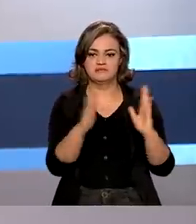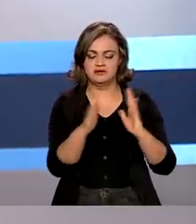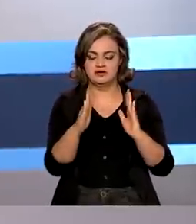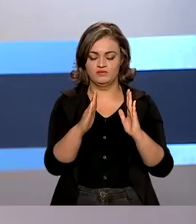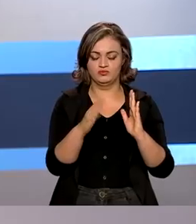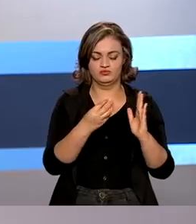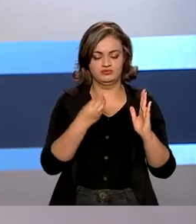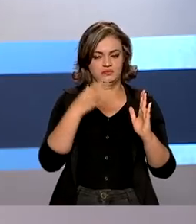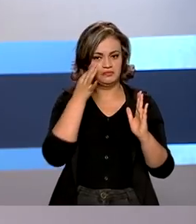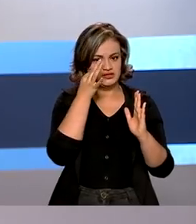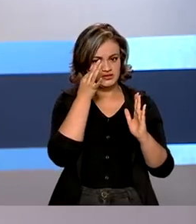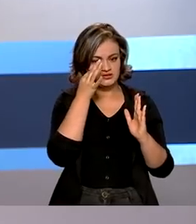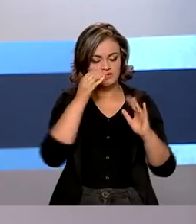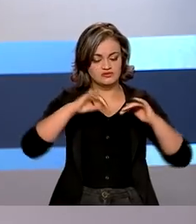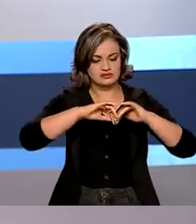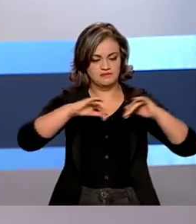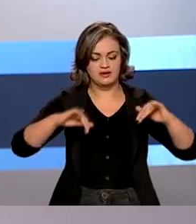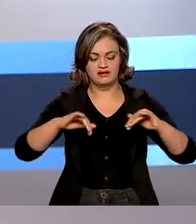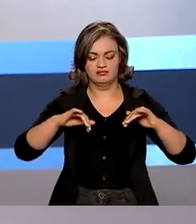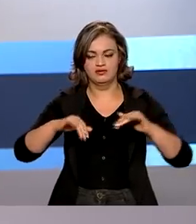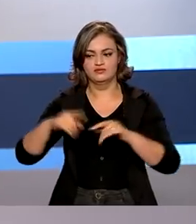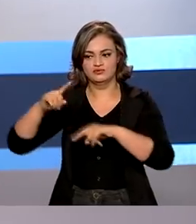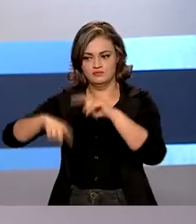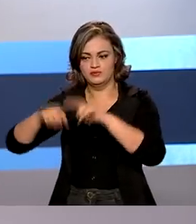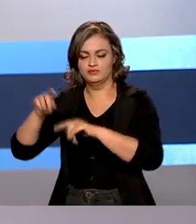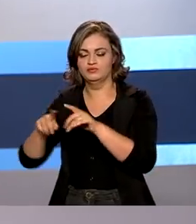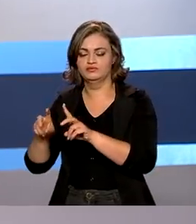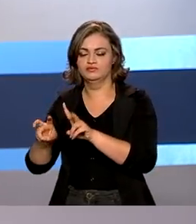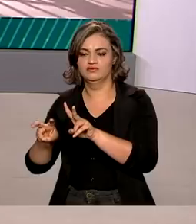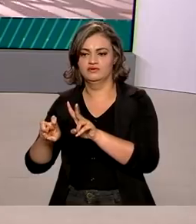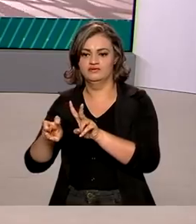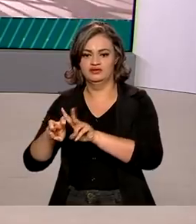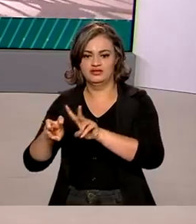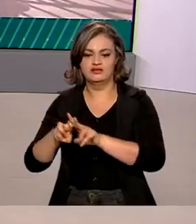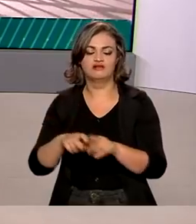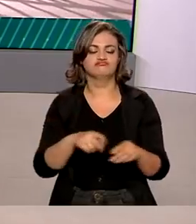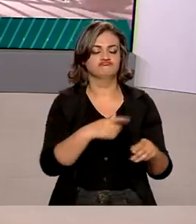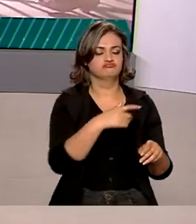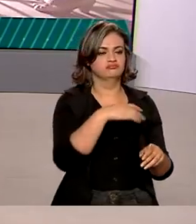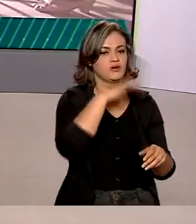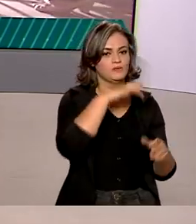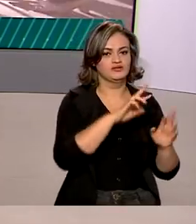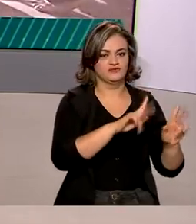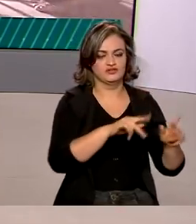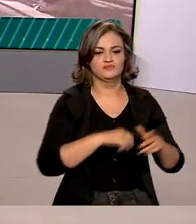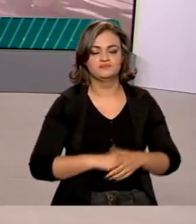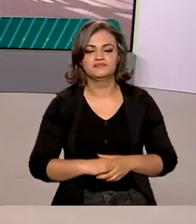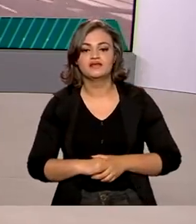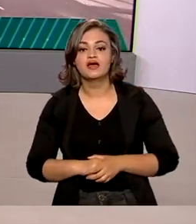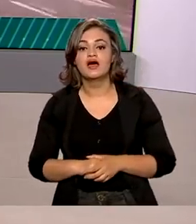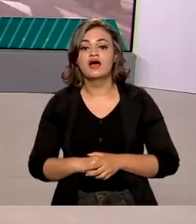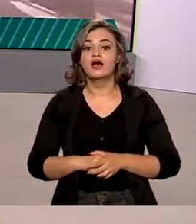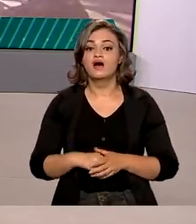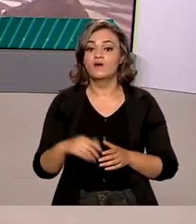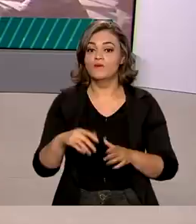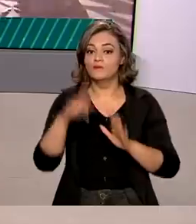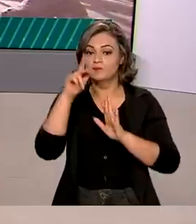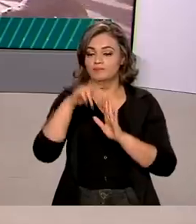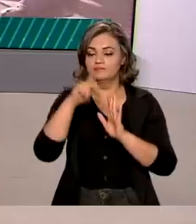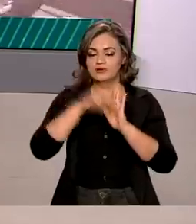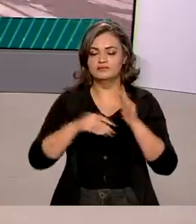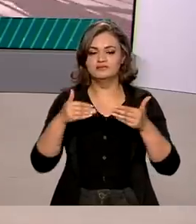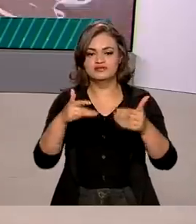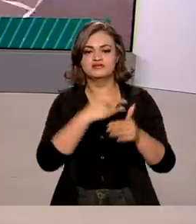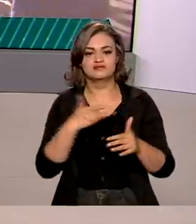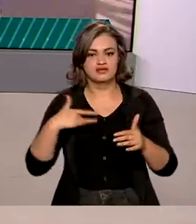físico separado da fabricação de produtos de uso veterinário. Um programa lançado pelo Ministério da Saúde vai ampliar